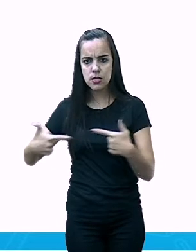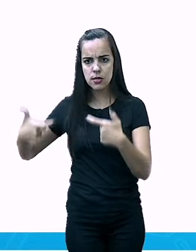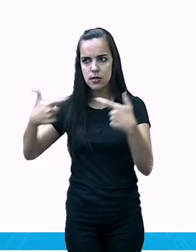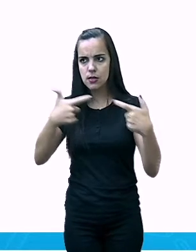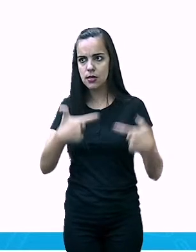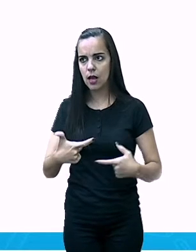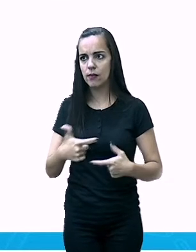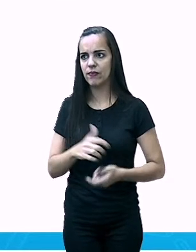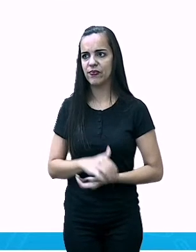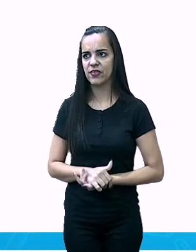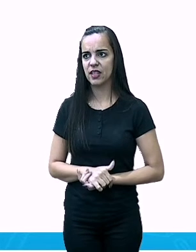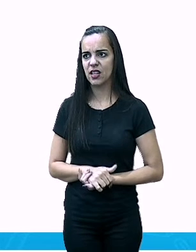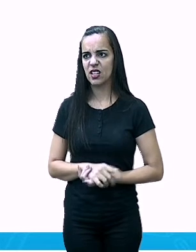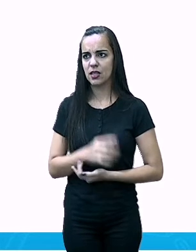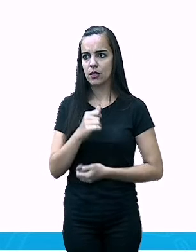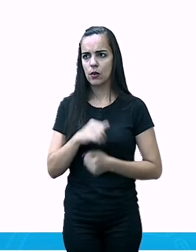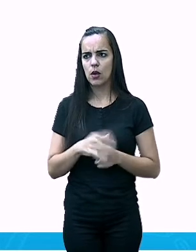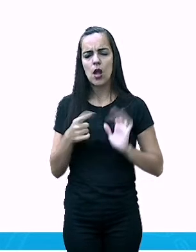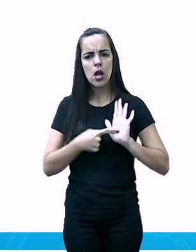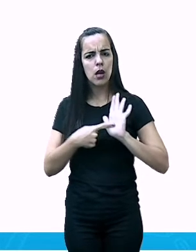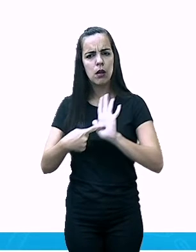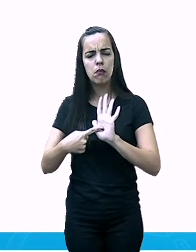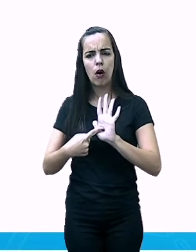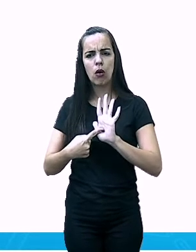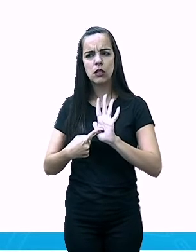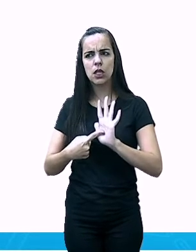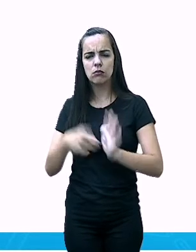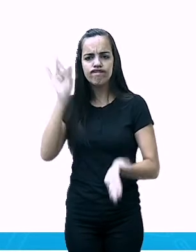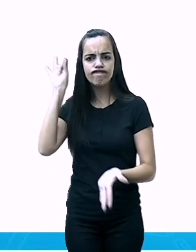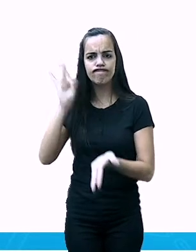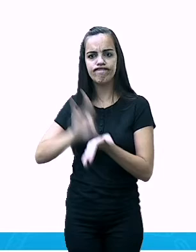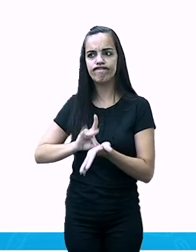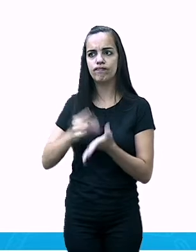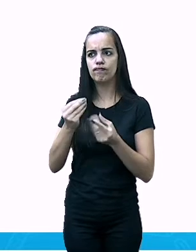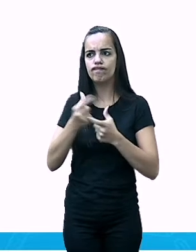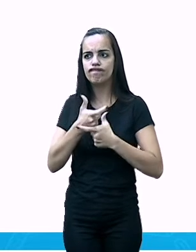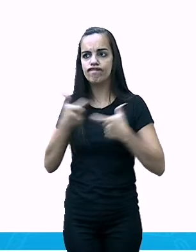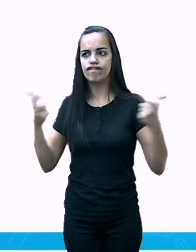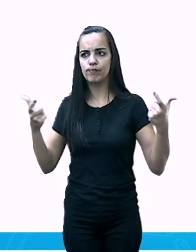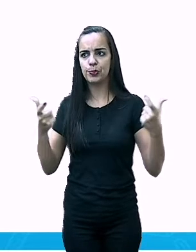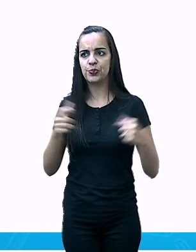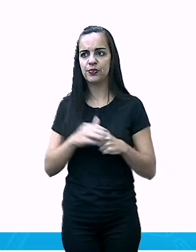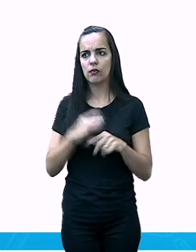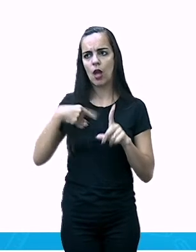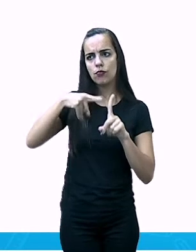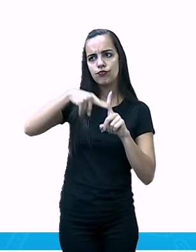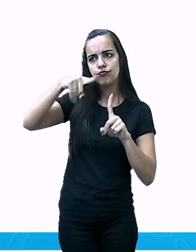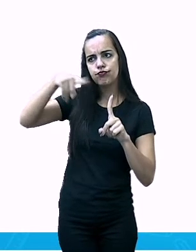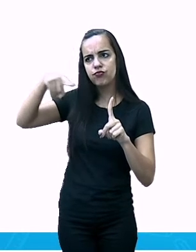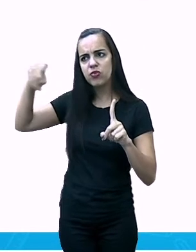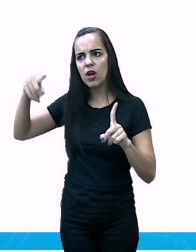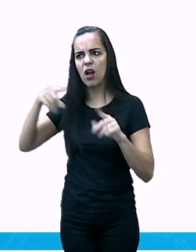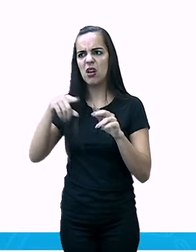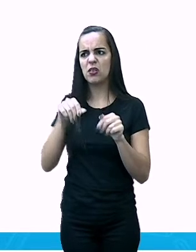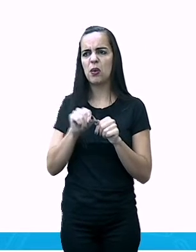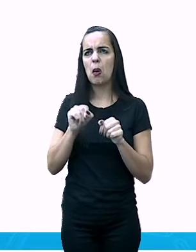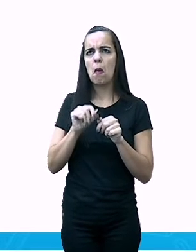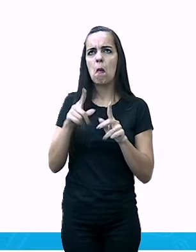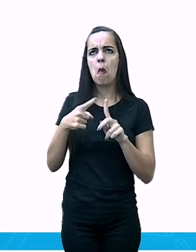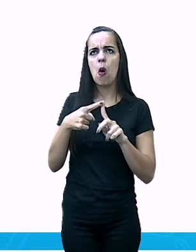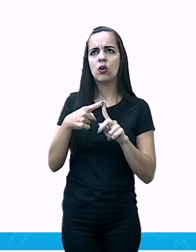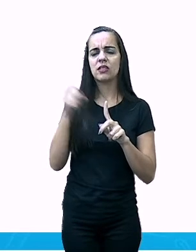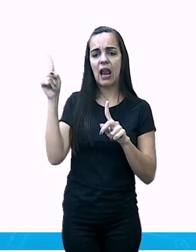filme que mostra uma realidade muito grande, tanto na África, quanto no Sudeste Asiático.